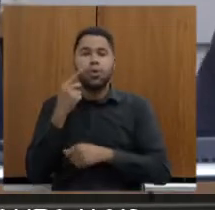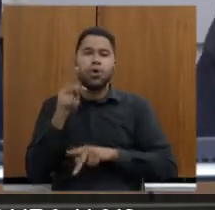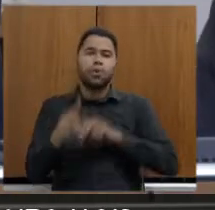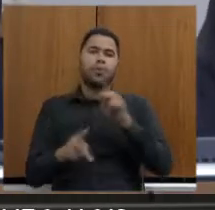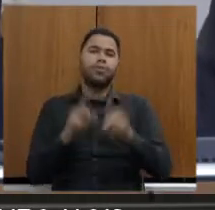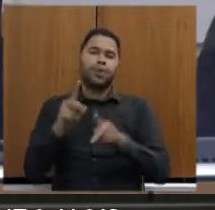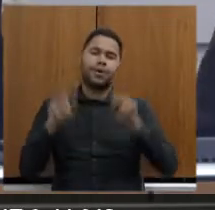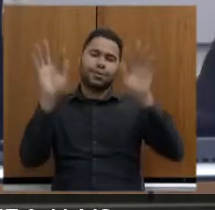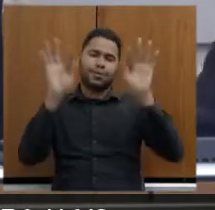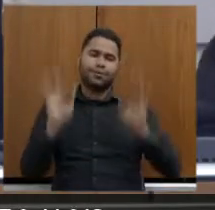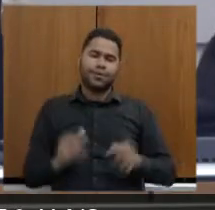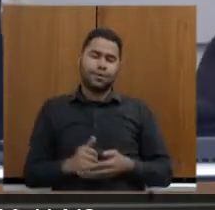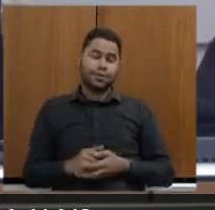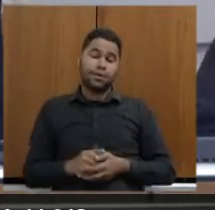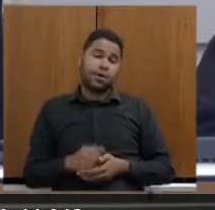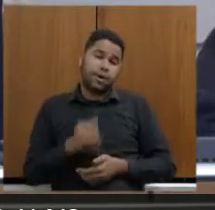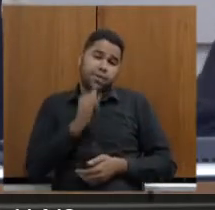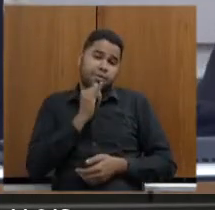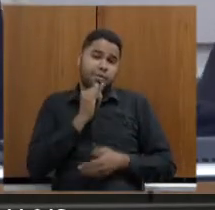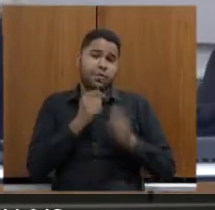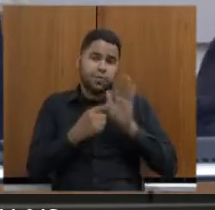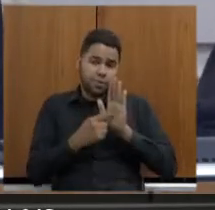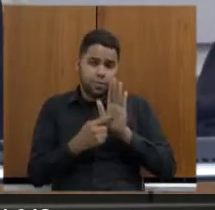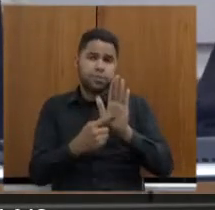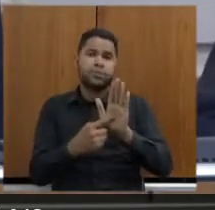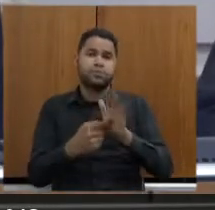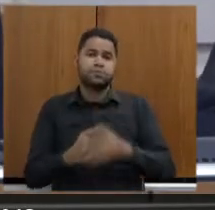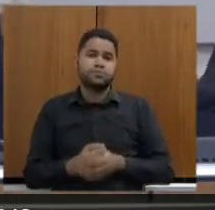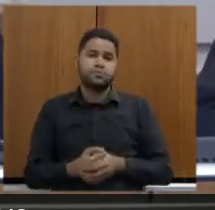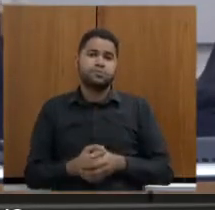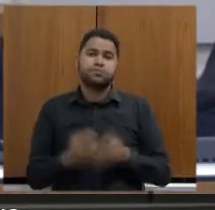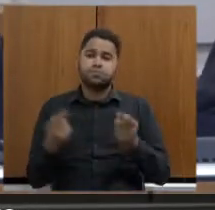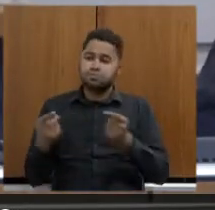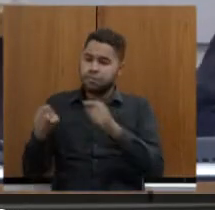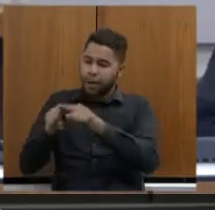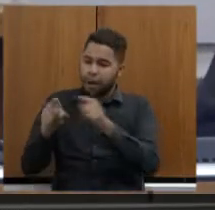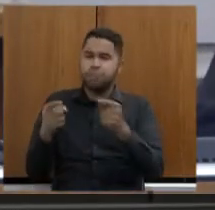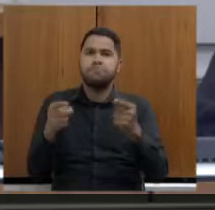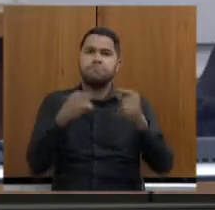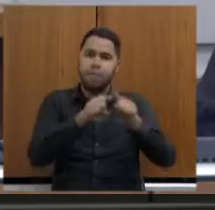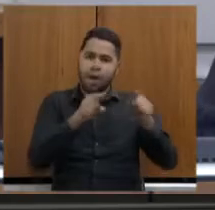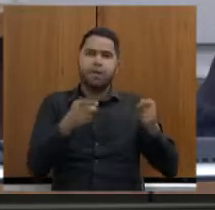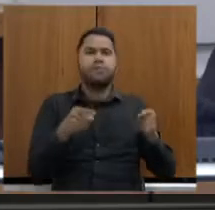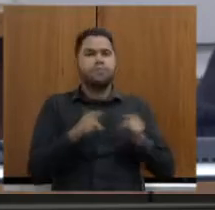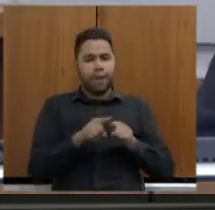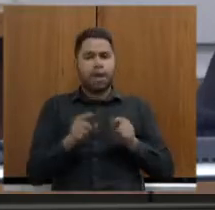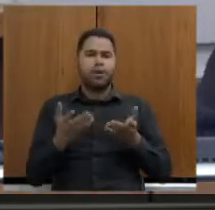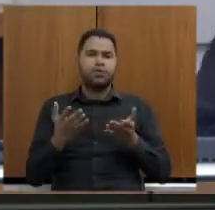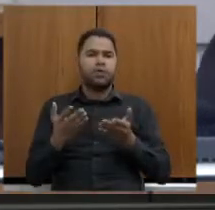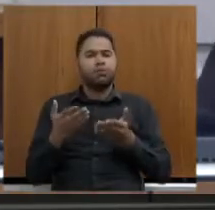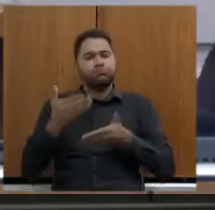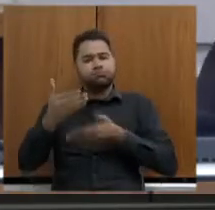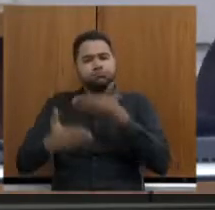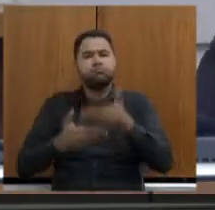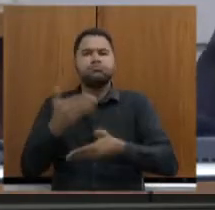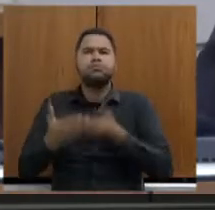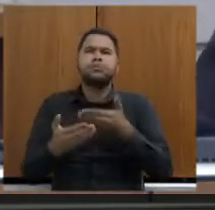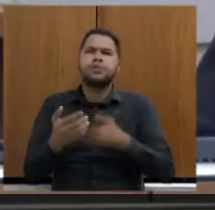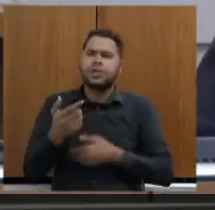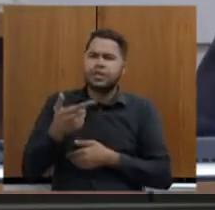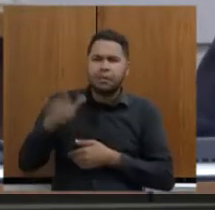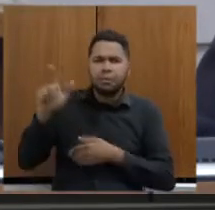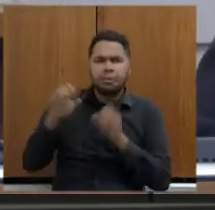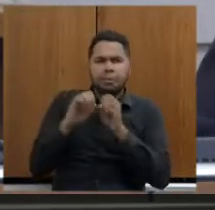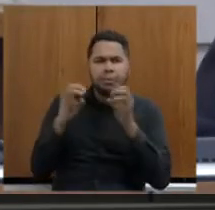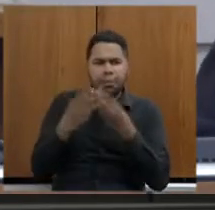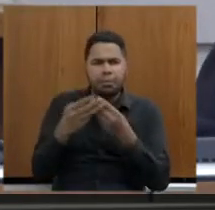ficar muito feliz. Então, esse é um exemplo de, enfim, parceria que já está em andamento. Não sei se tem mais slides